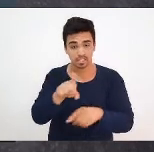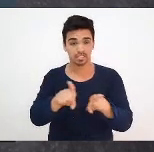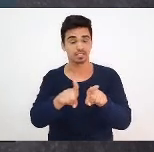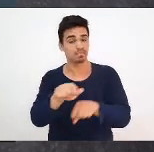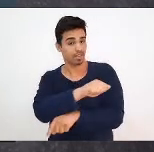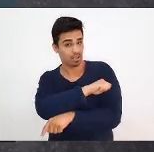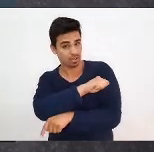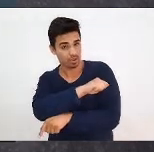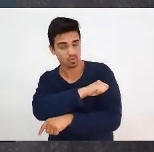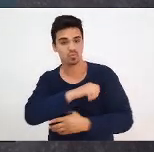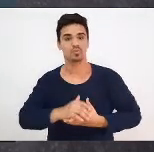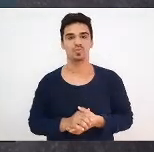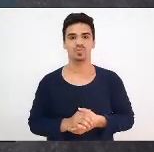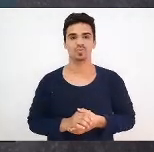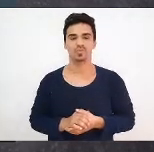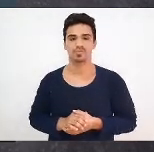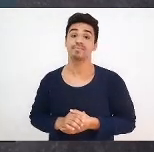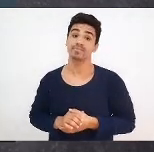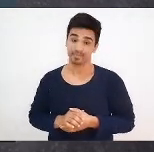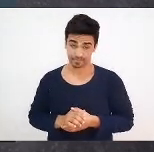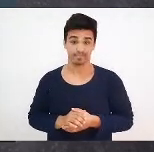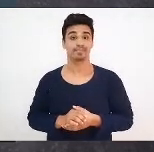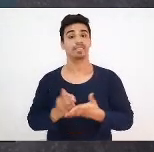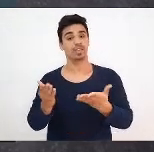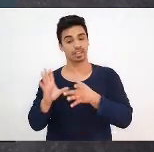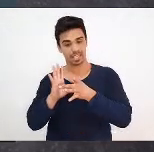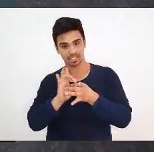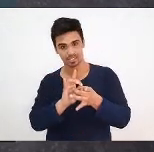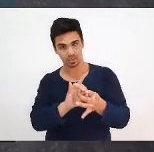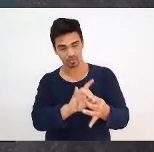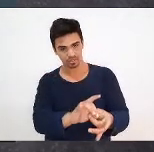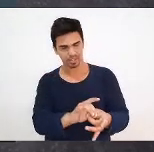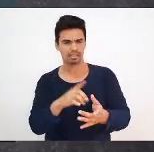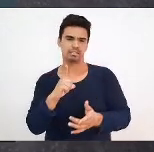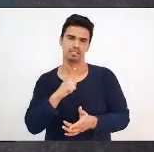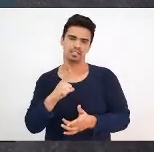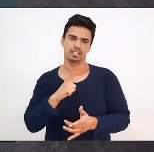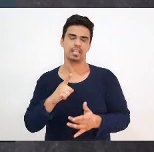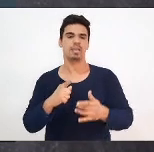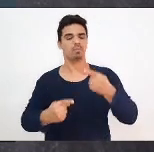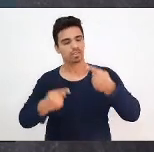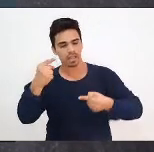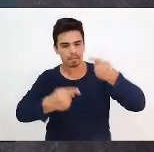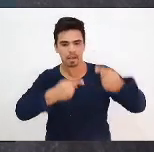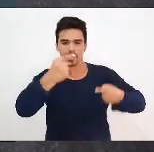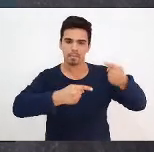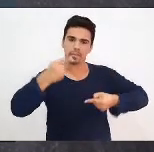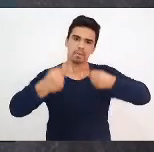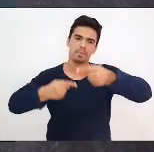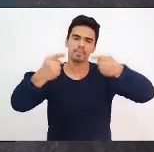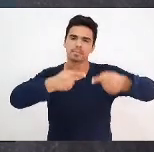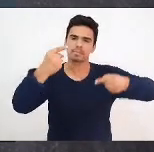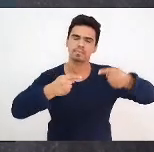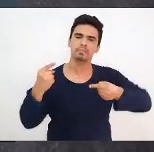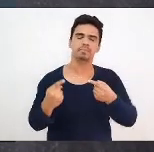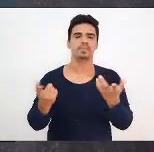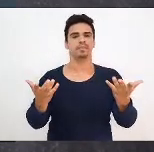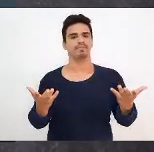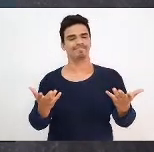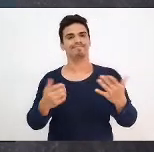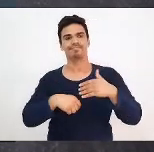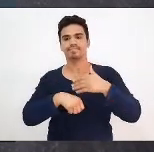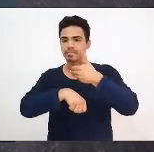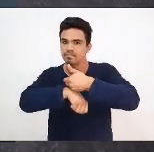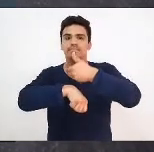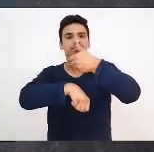esta perspectiva, nós temos discutido o tempo todo a nossa